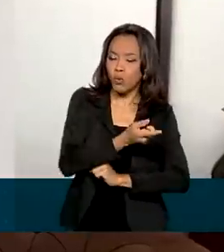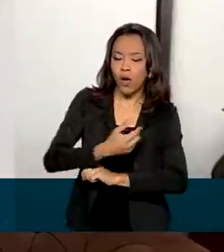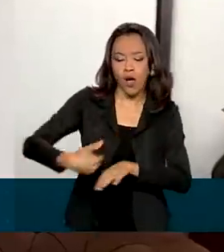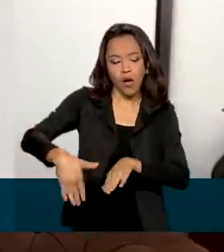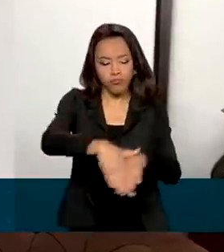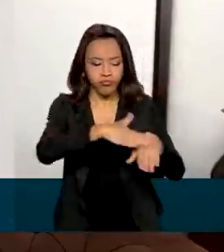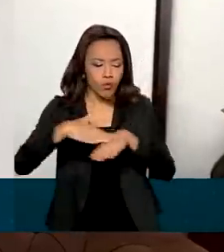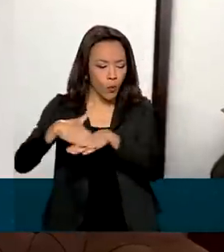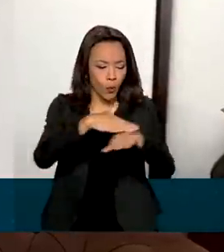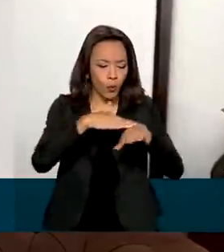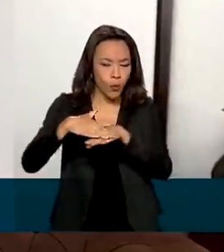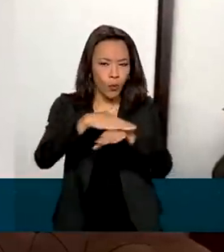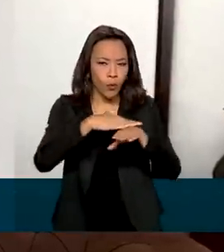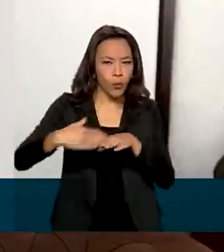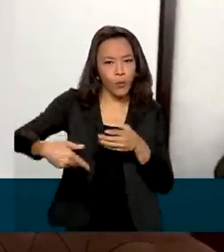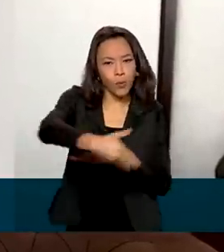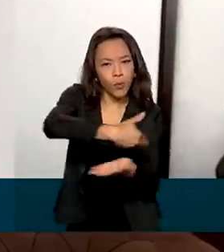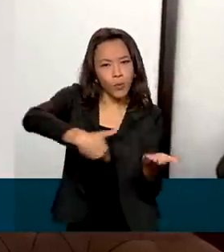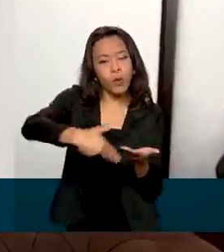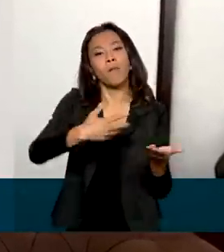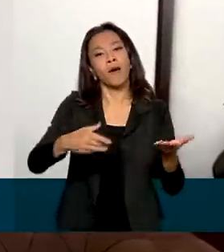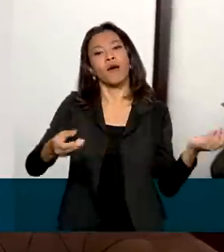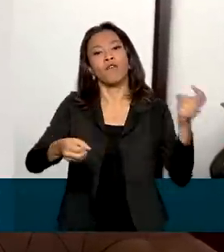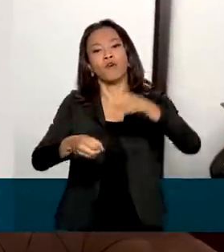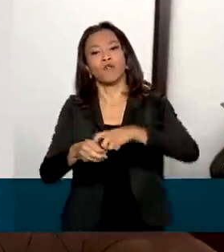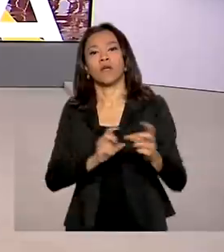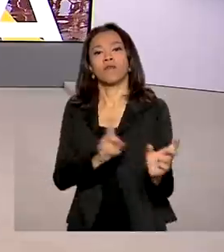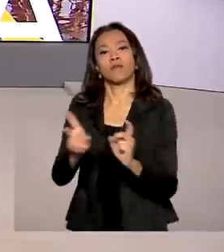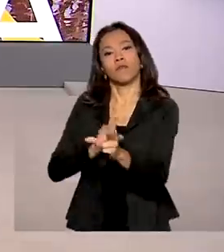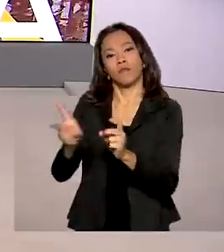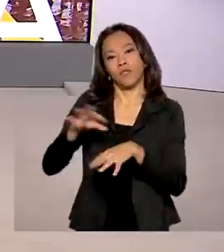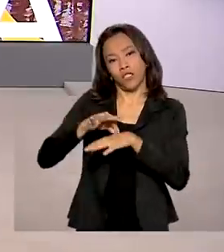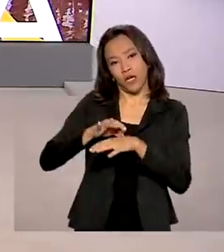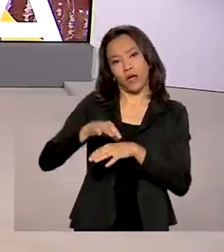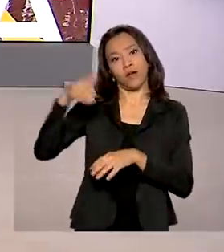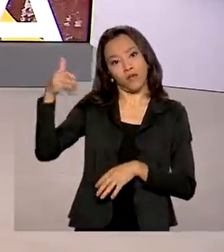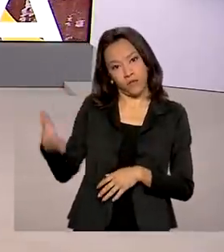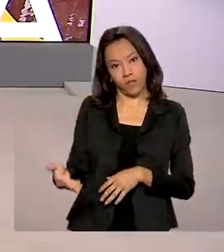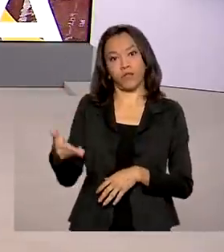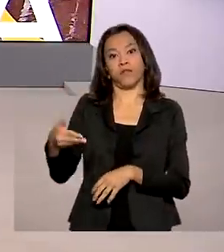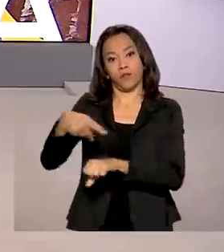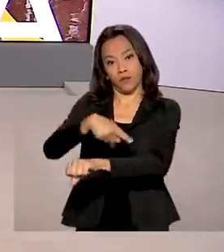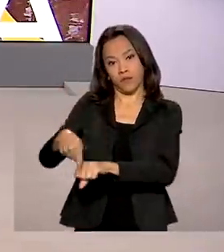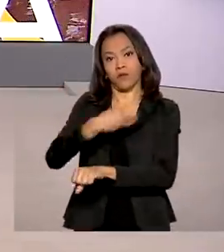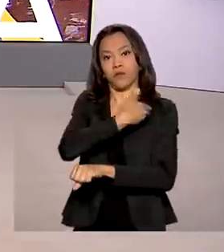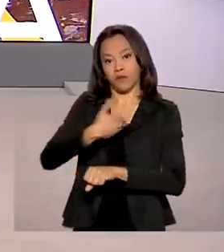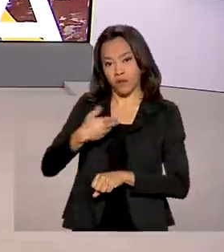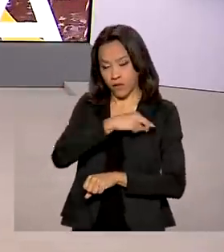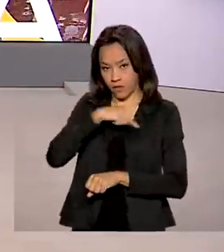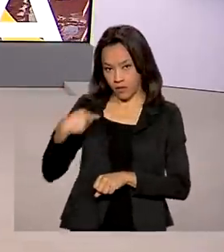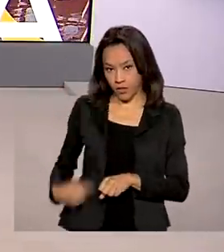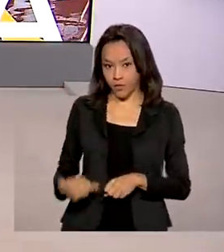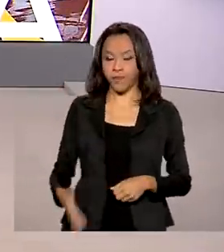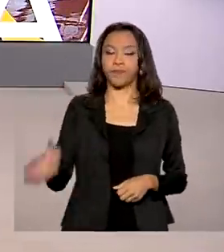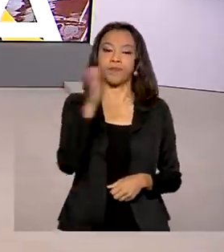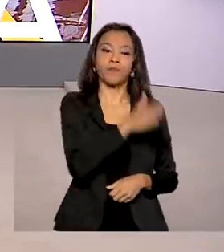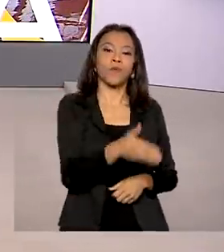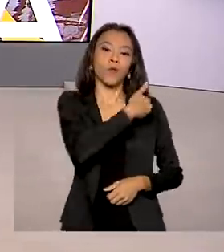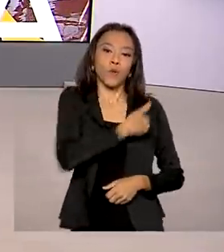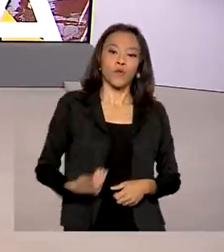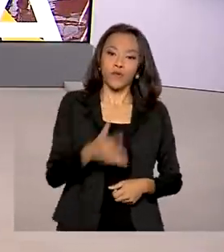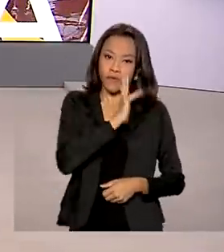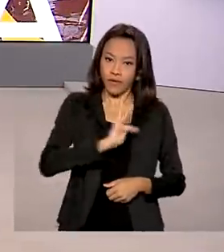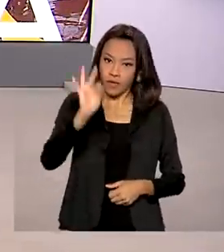retomada das exportações da carne brasileira para aquele país. O governo federal criou um aplicativo para o Auxílio